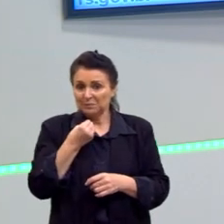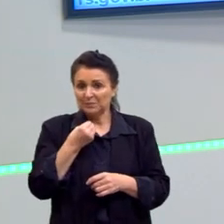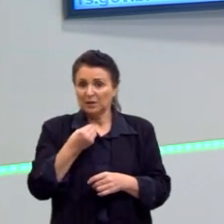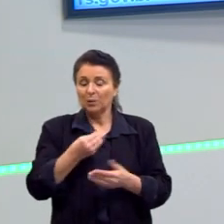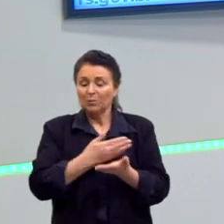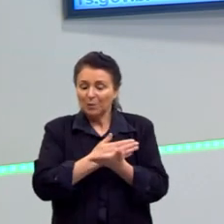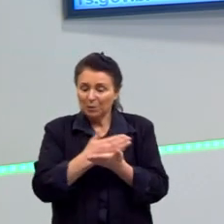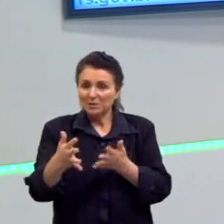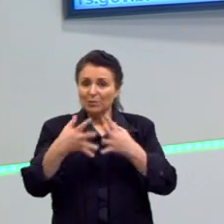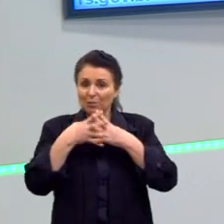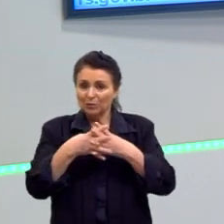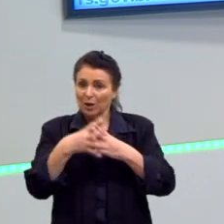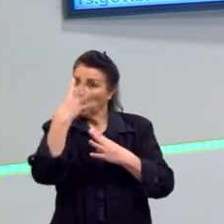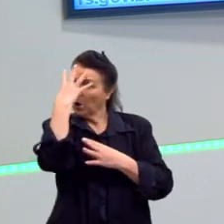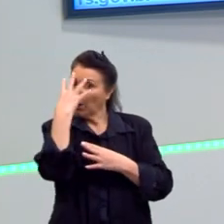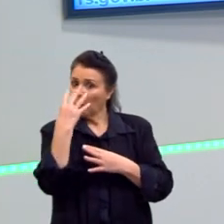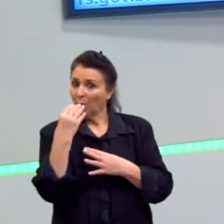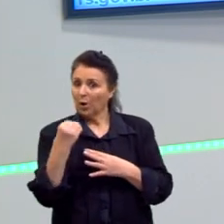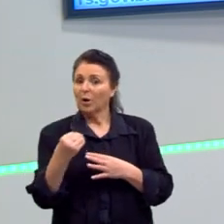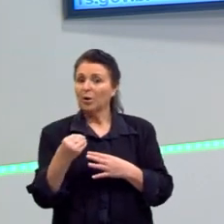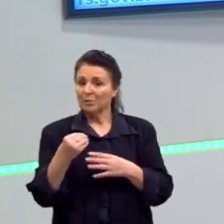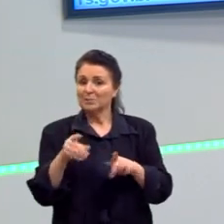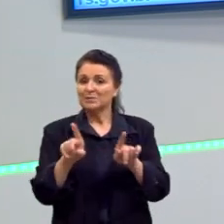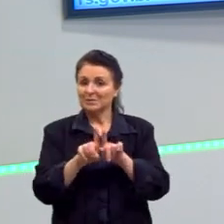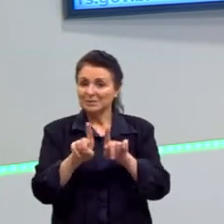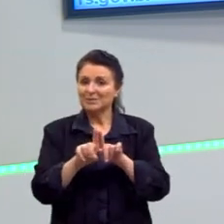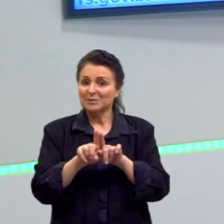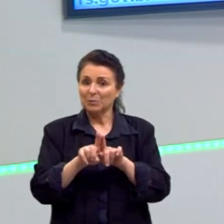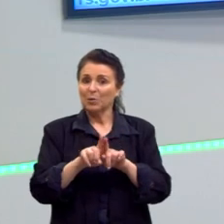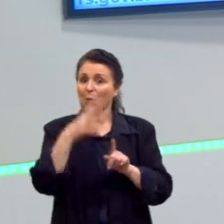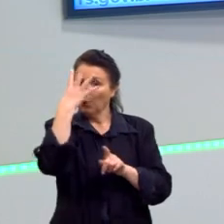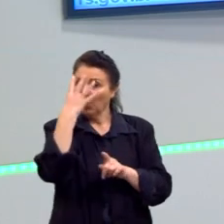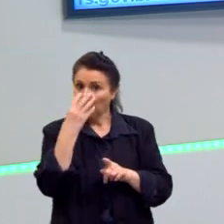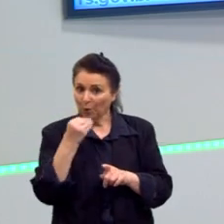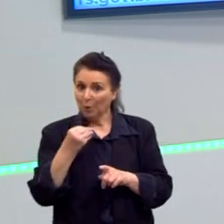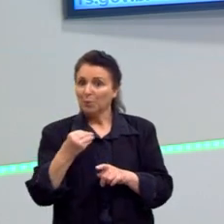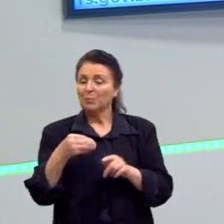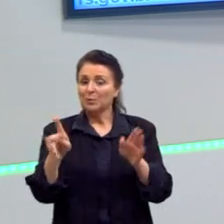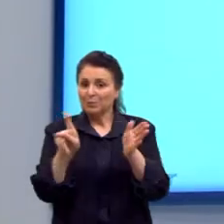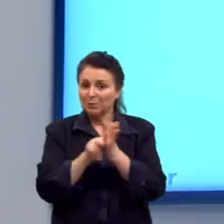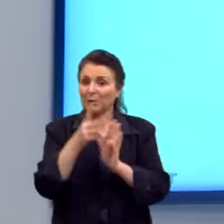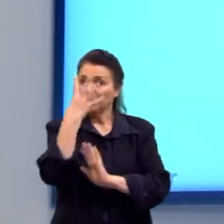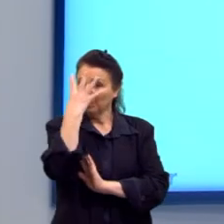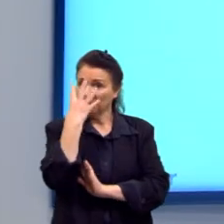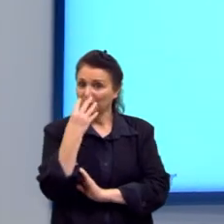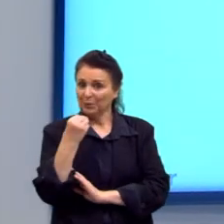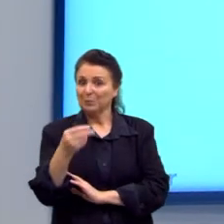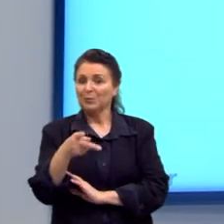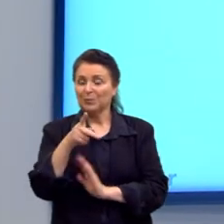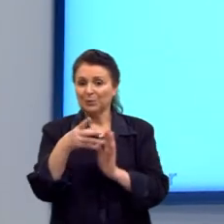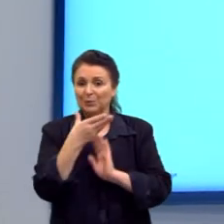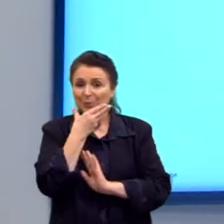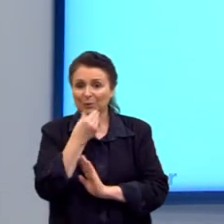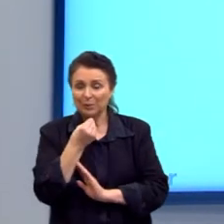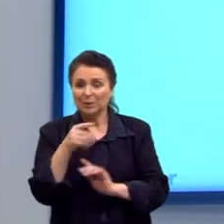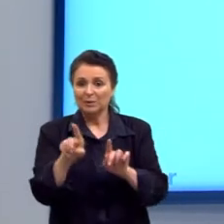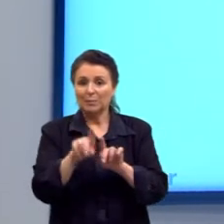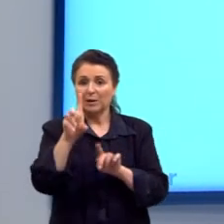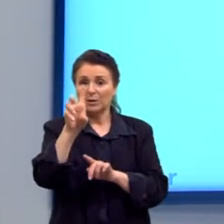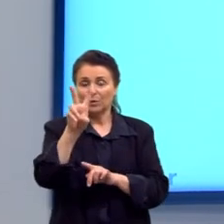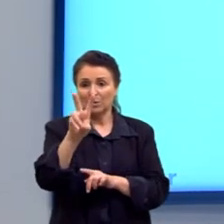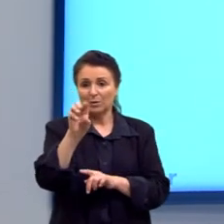numa questão Hobbes, fique ligado que o Hobbes é aquela história do homem lobo do homem, não esqueça disso. Outra questão do Ney em 2010.